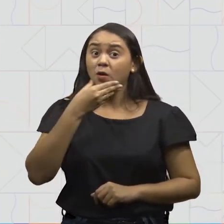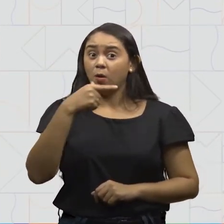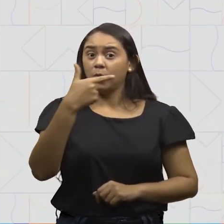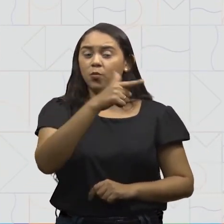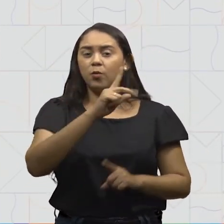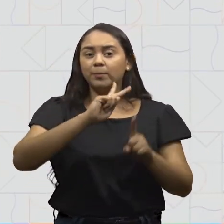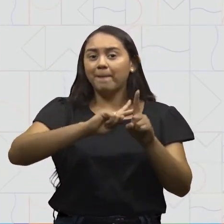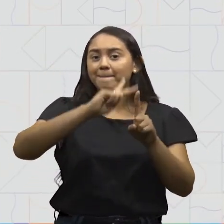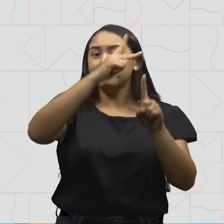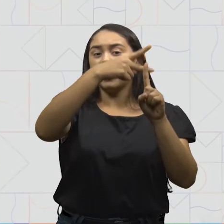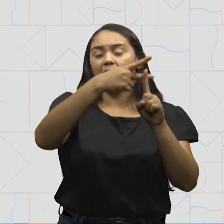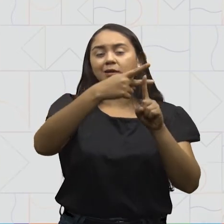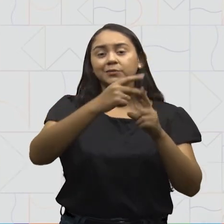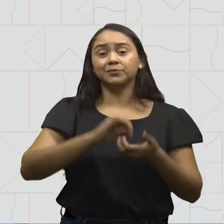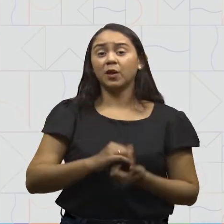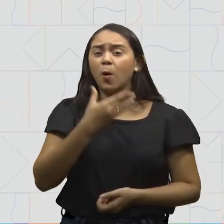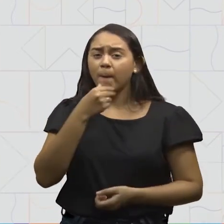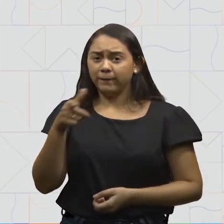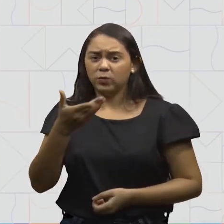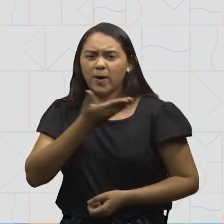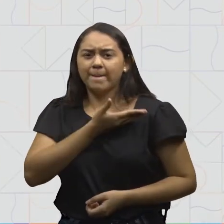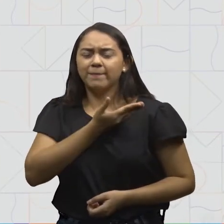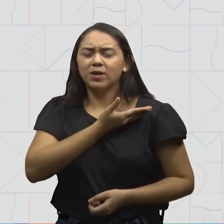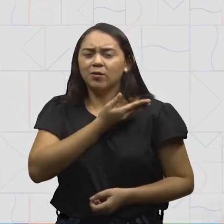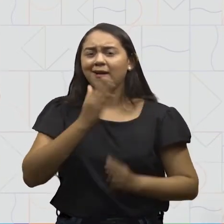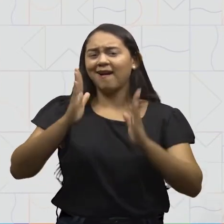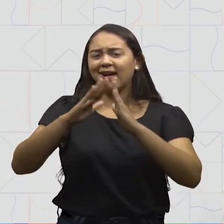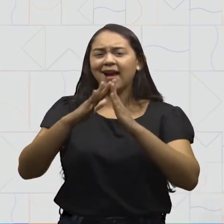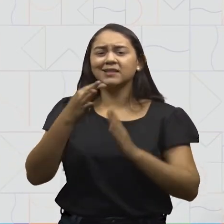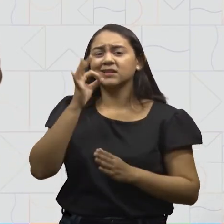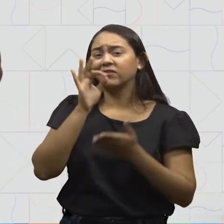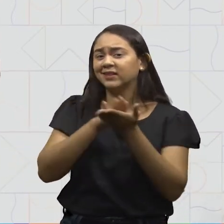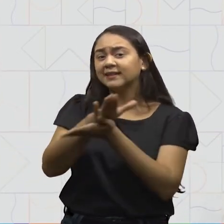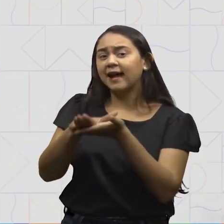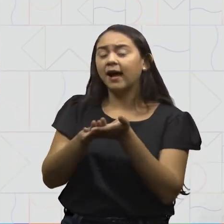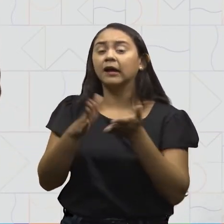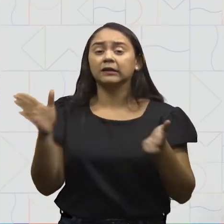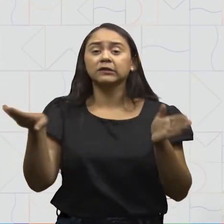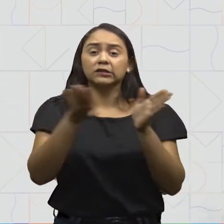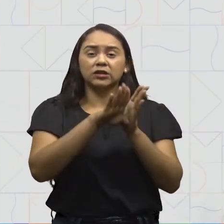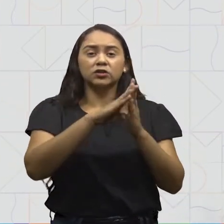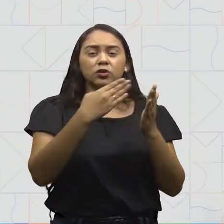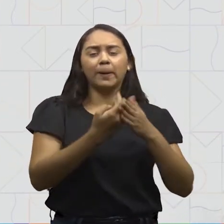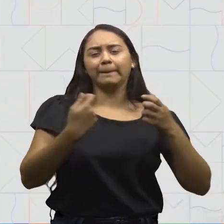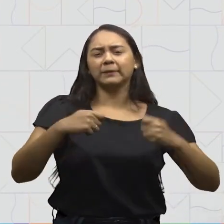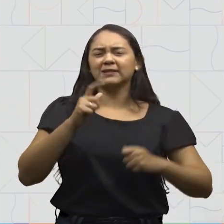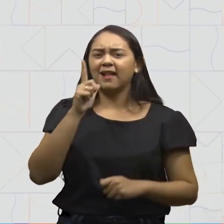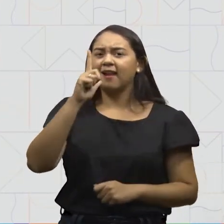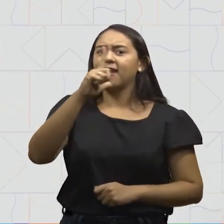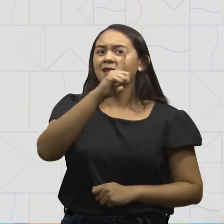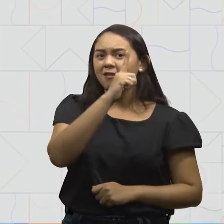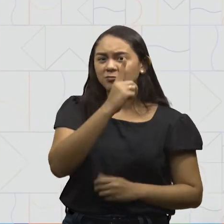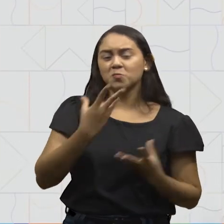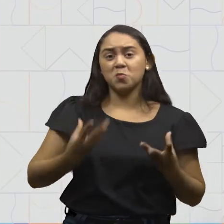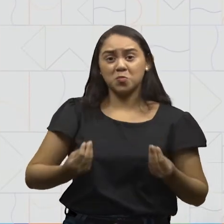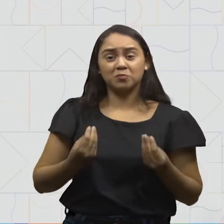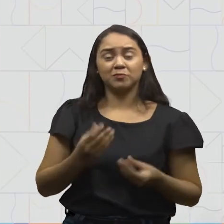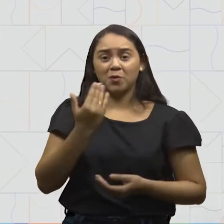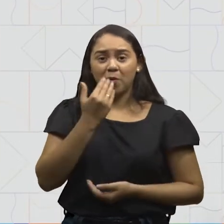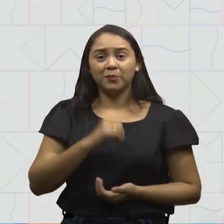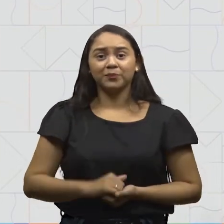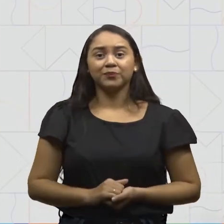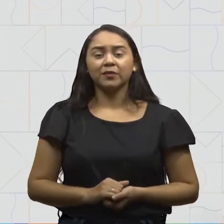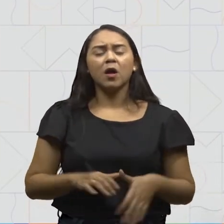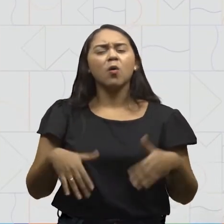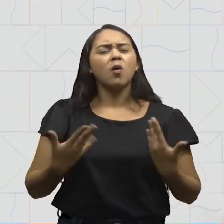Pois, como não toma café da manhã em casa, tem que comer um lanche bem reforçado. Qual